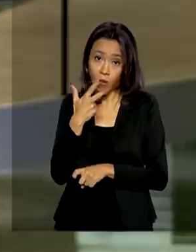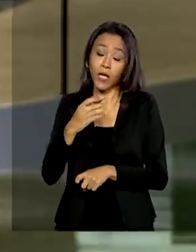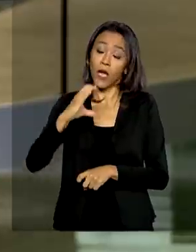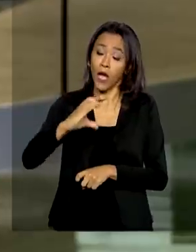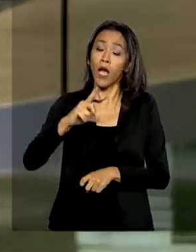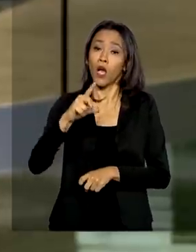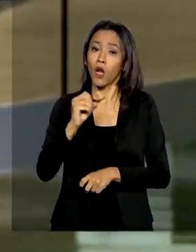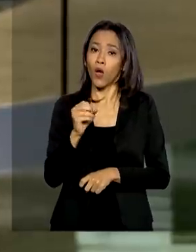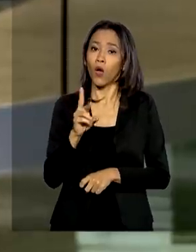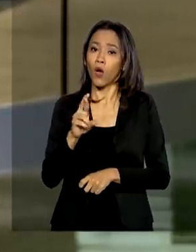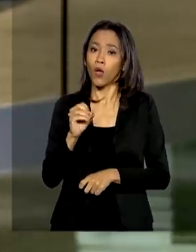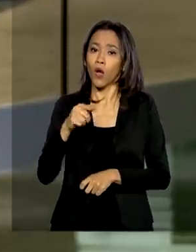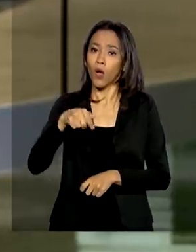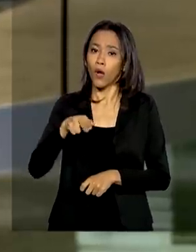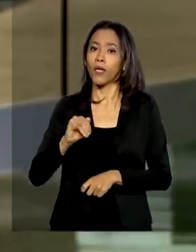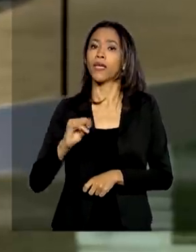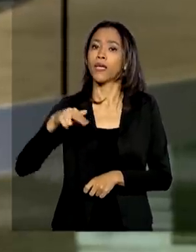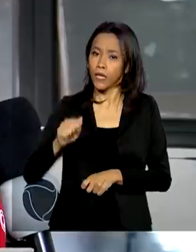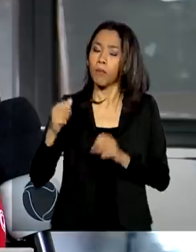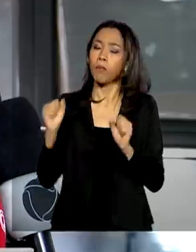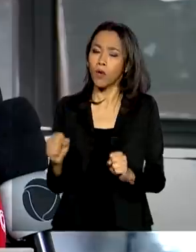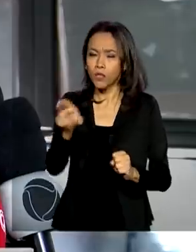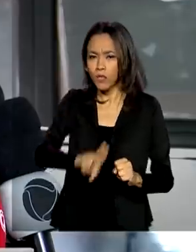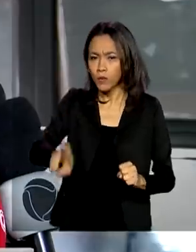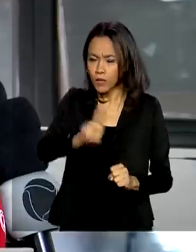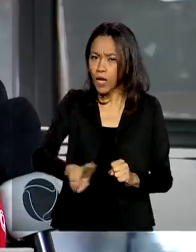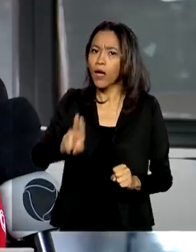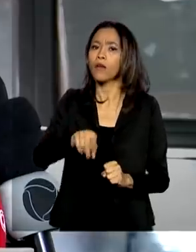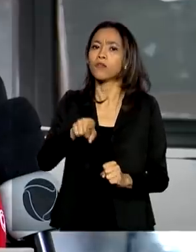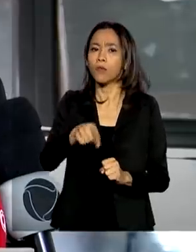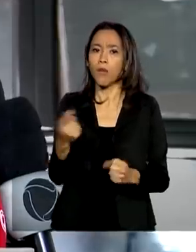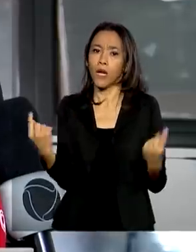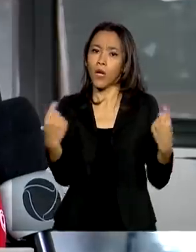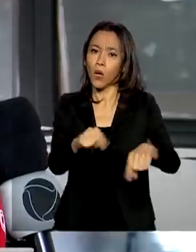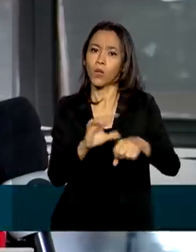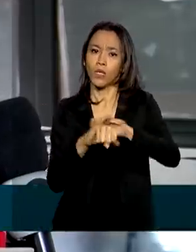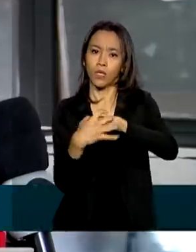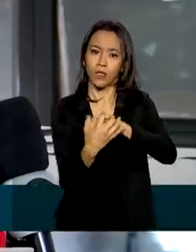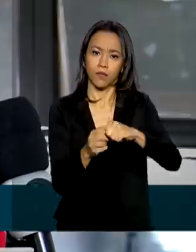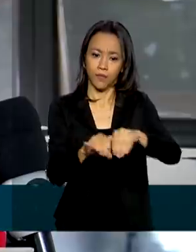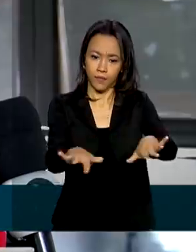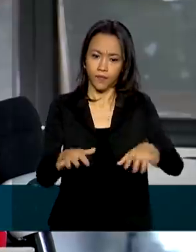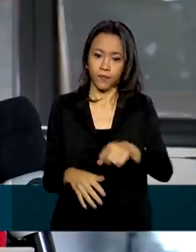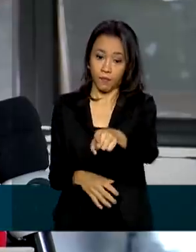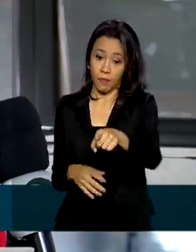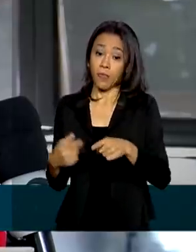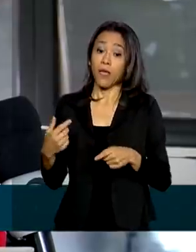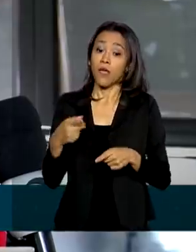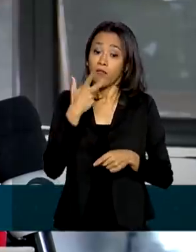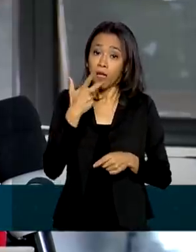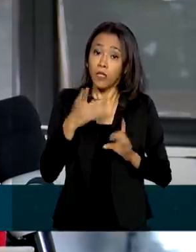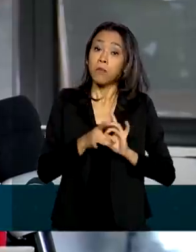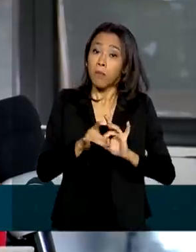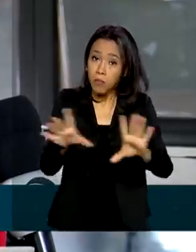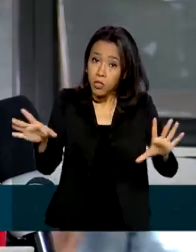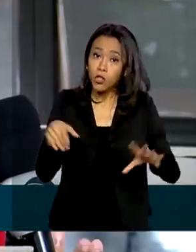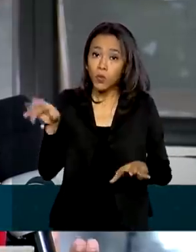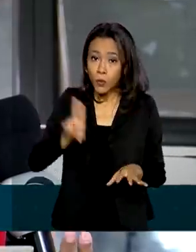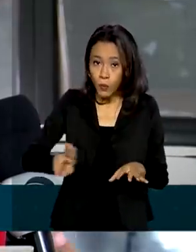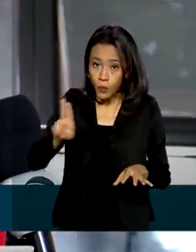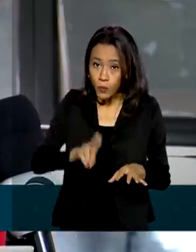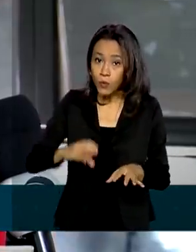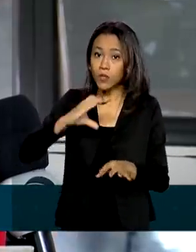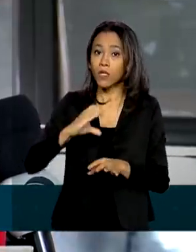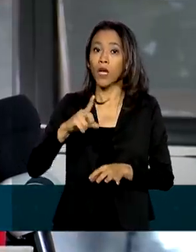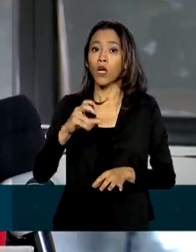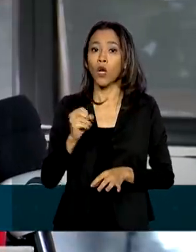para o tratamento da Covid-19. O Conselho Federal de Medicina liberou o uso da hidroxicloroquina pelos médicos brasileiros em três situações.